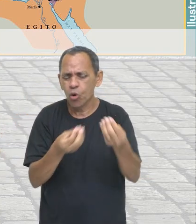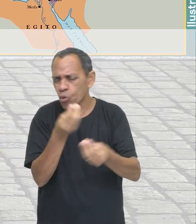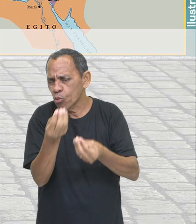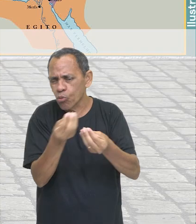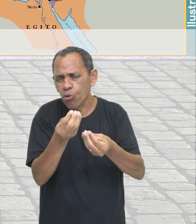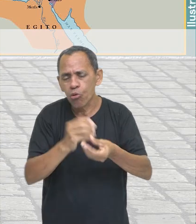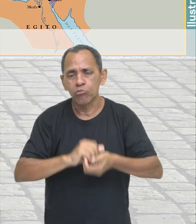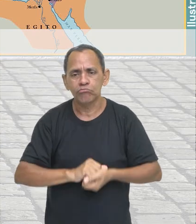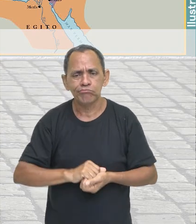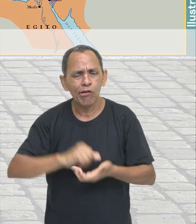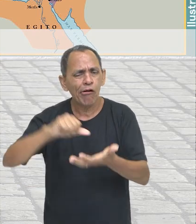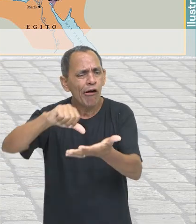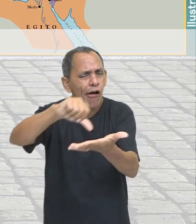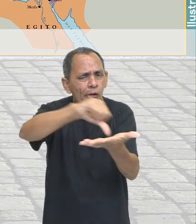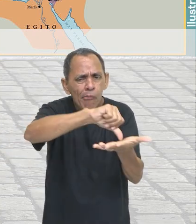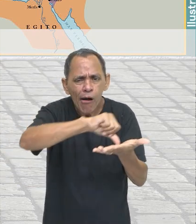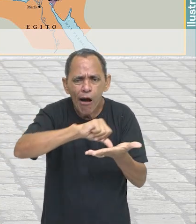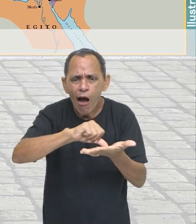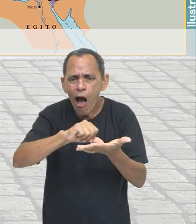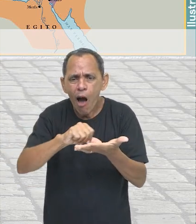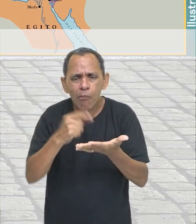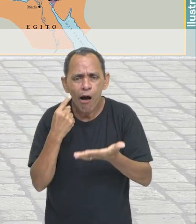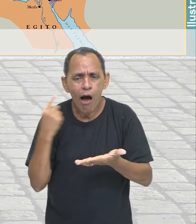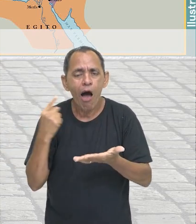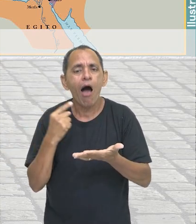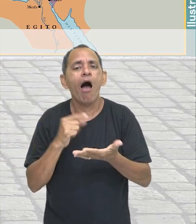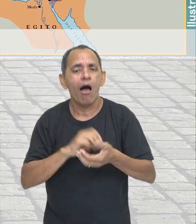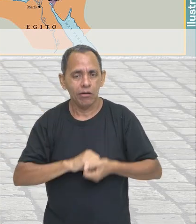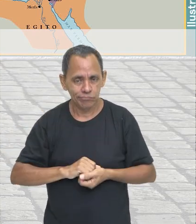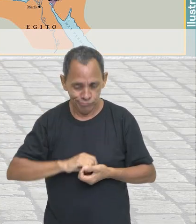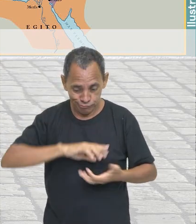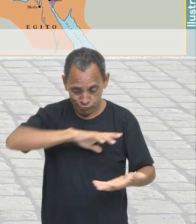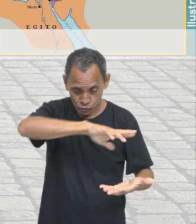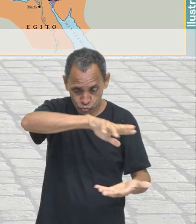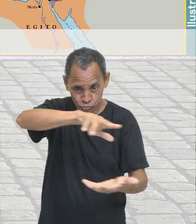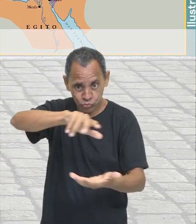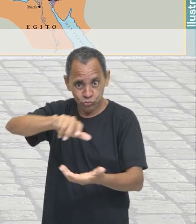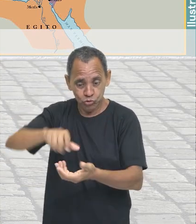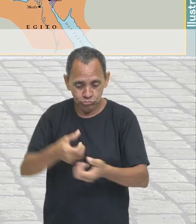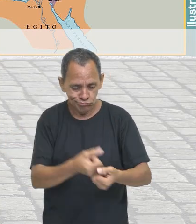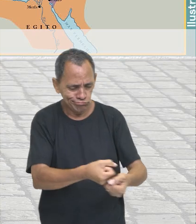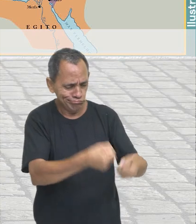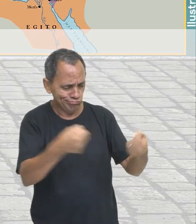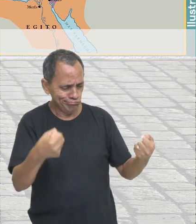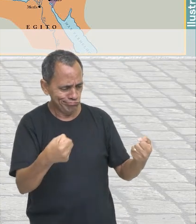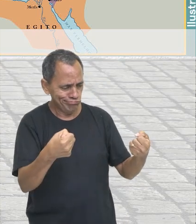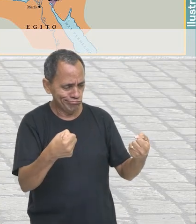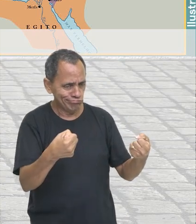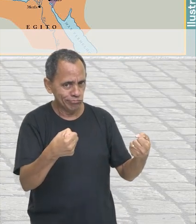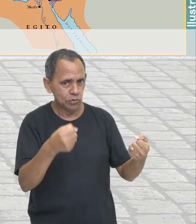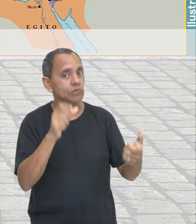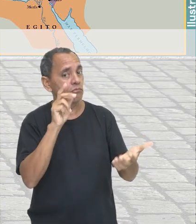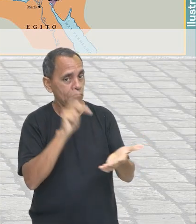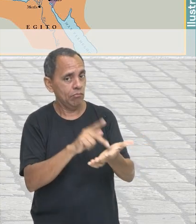professor? Que mapa é esse? Sim, é uma parte do mapa mundo, com toda certeza. No entanto, esse mapa com aquelas cores ali,